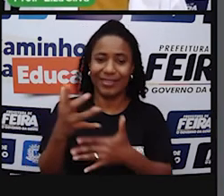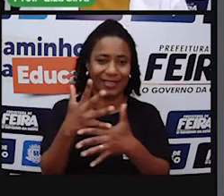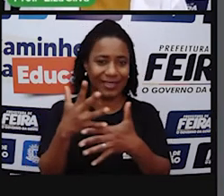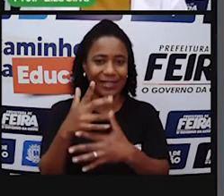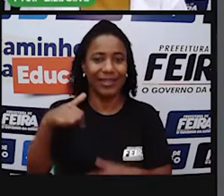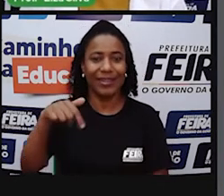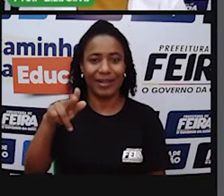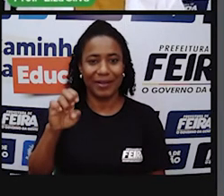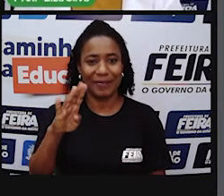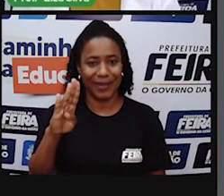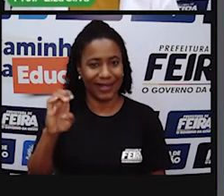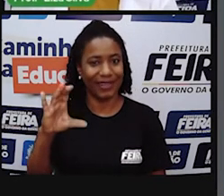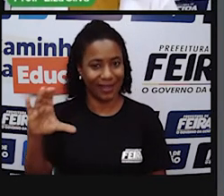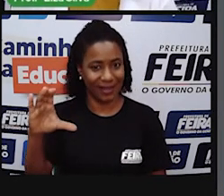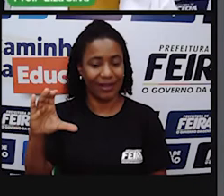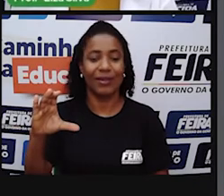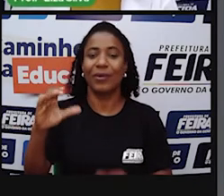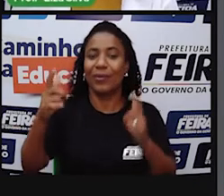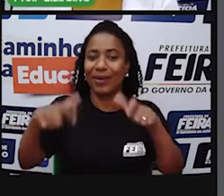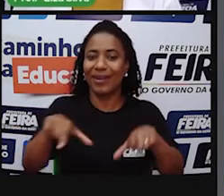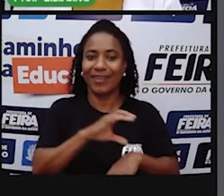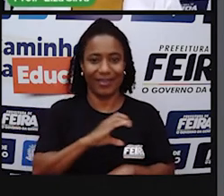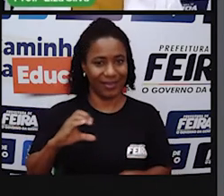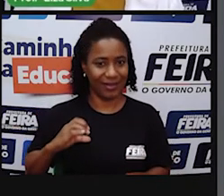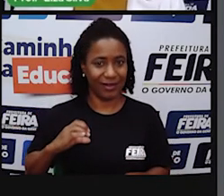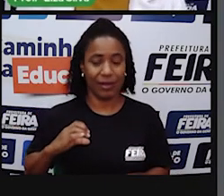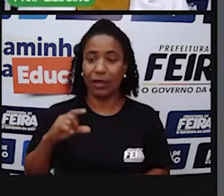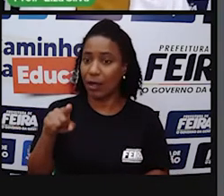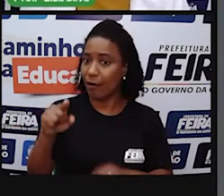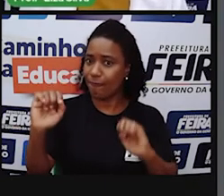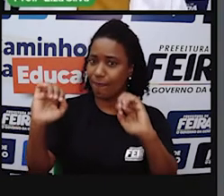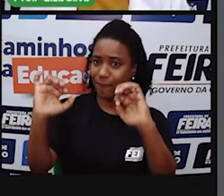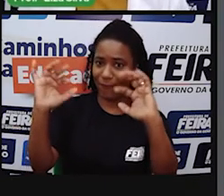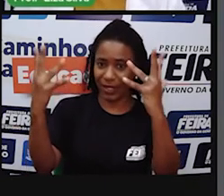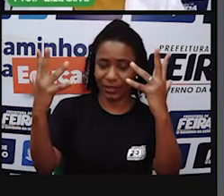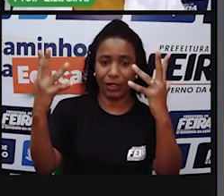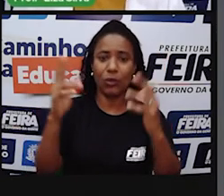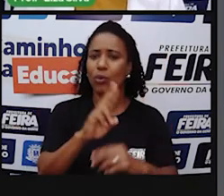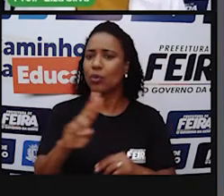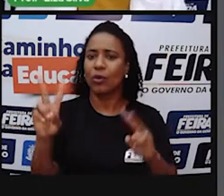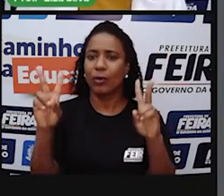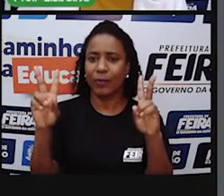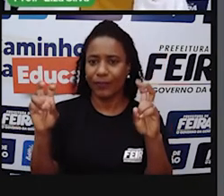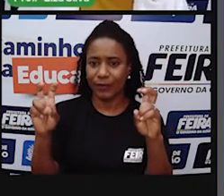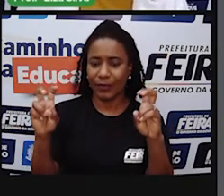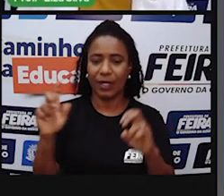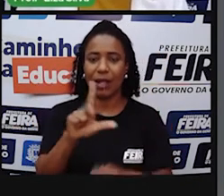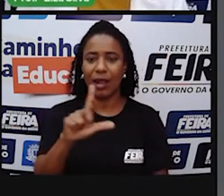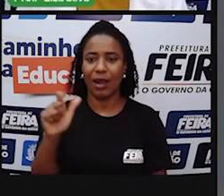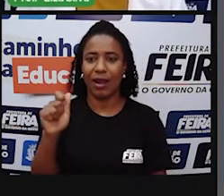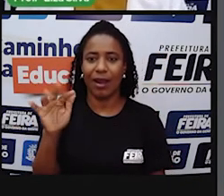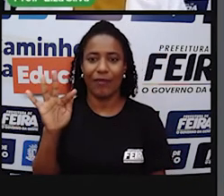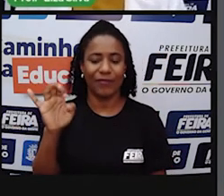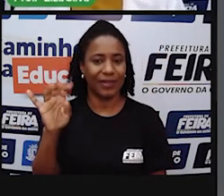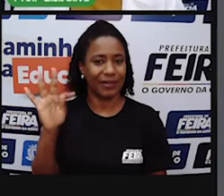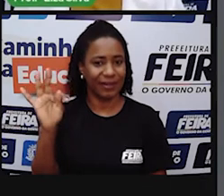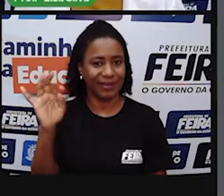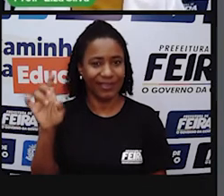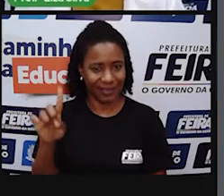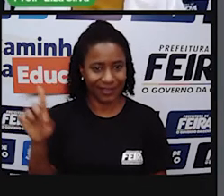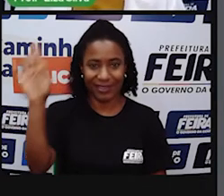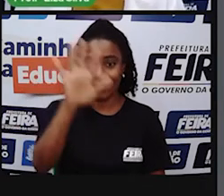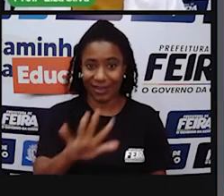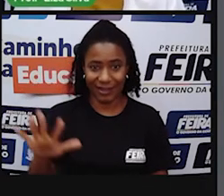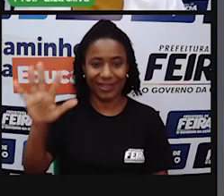cidade do Quebec No Canadá O nome do evento É este que está aí Exibido na tela La Fé Nationale do